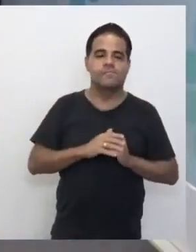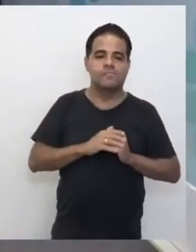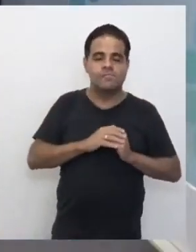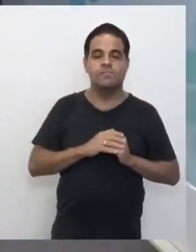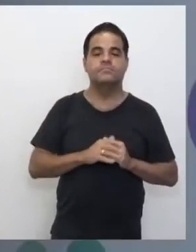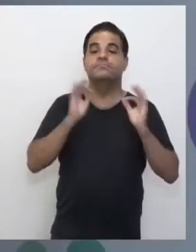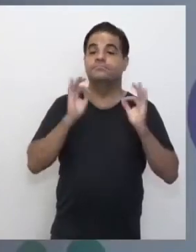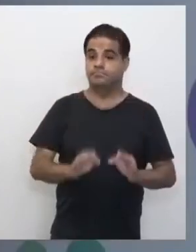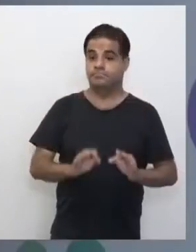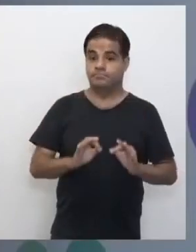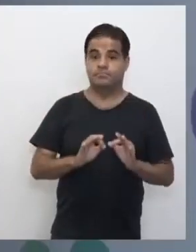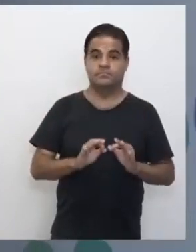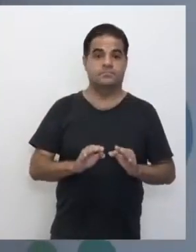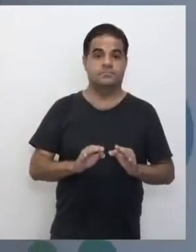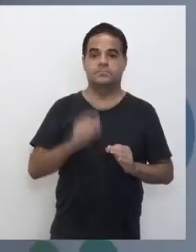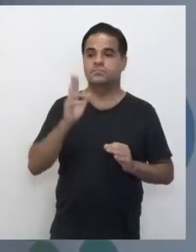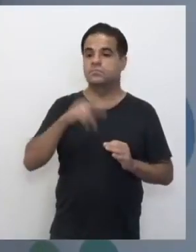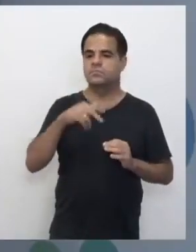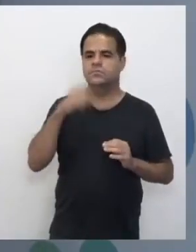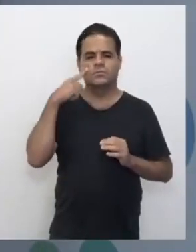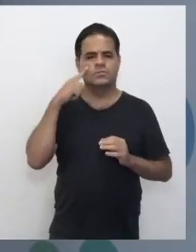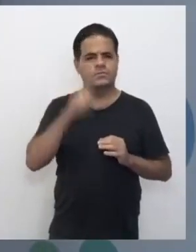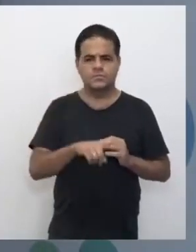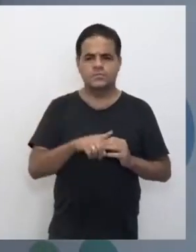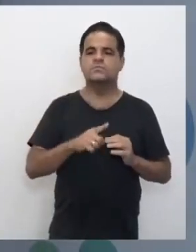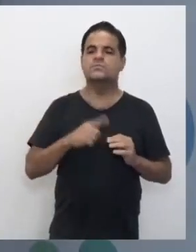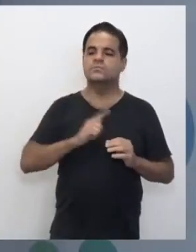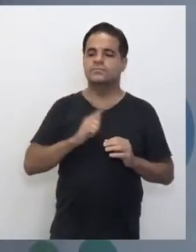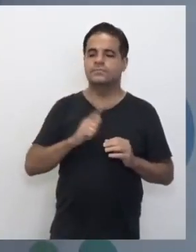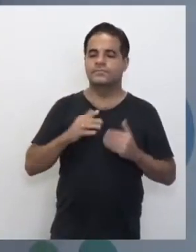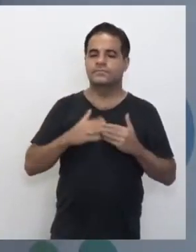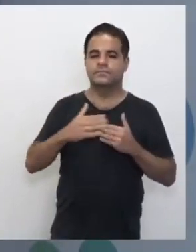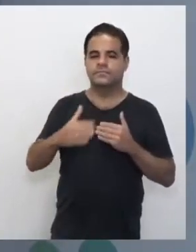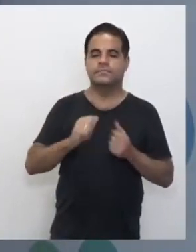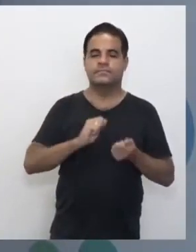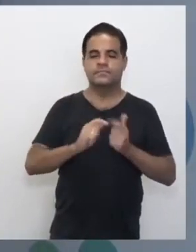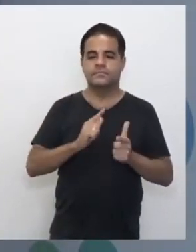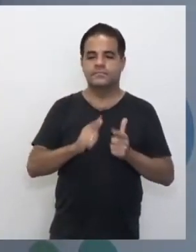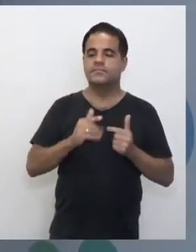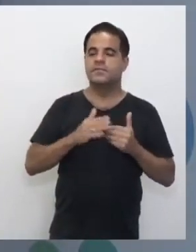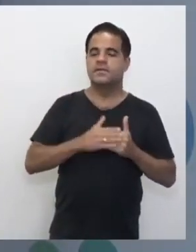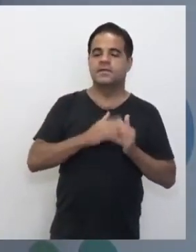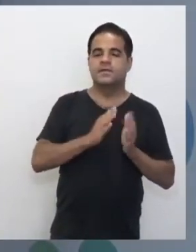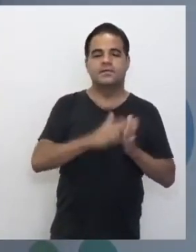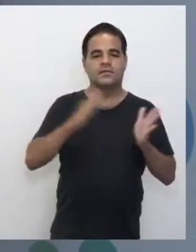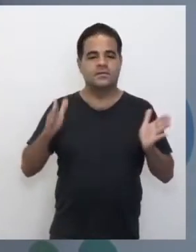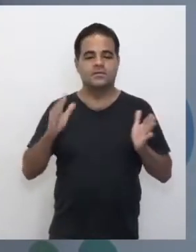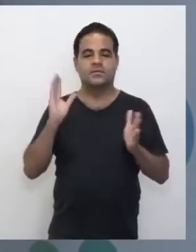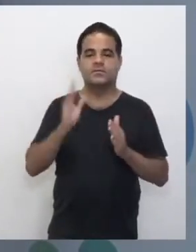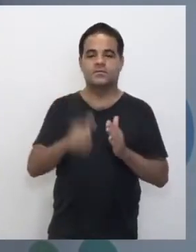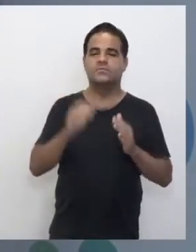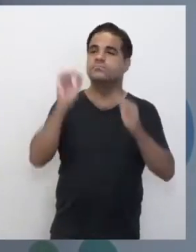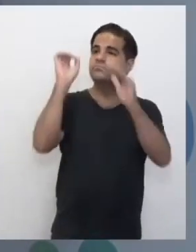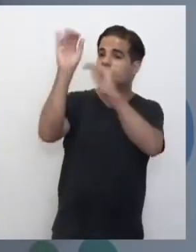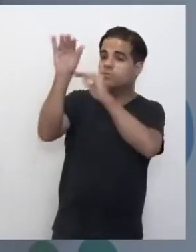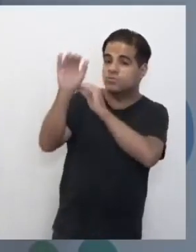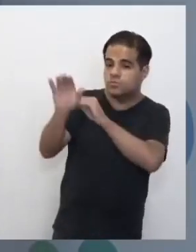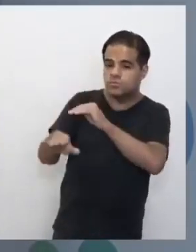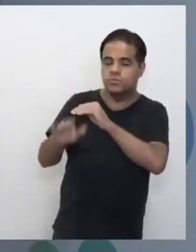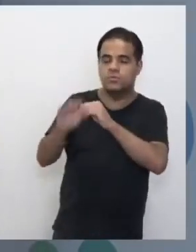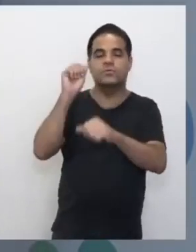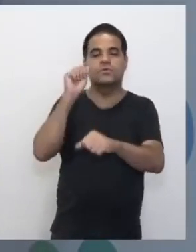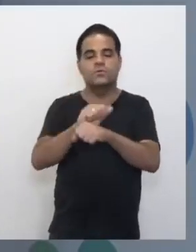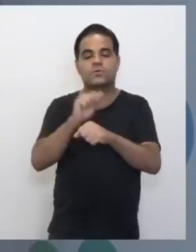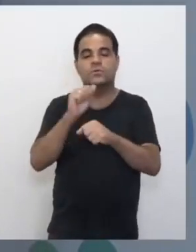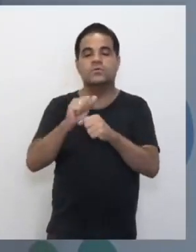Exato. Inédito, nunca antes visto. A gente também tem ali, né, links diretos, tanto para o repositório, para